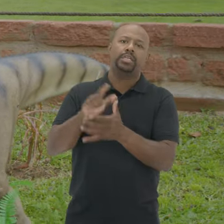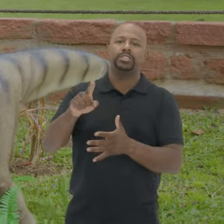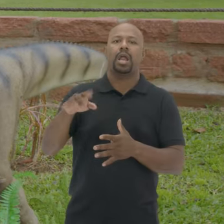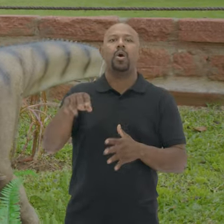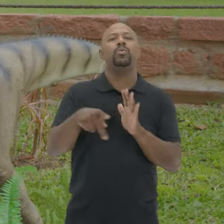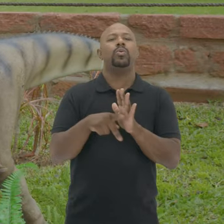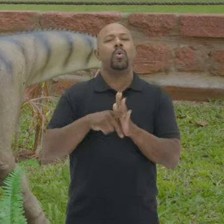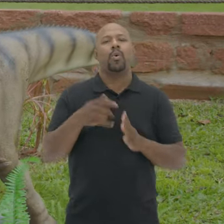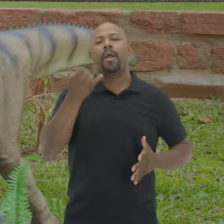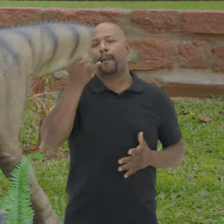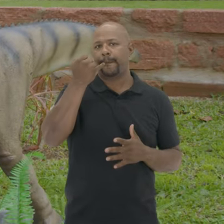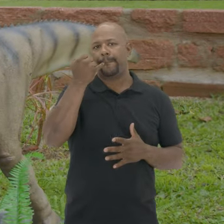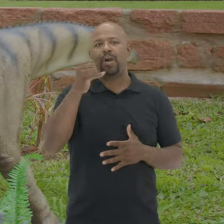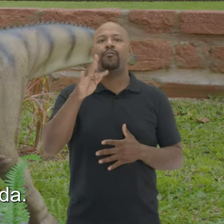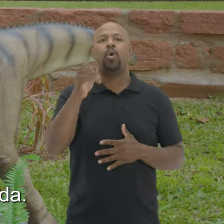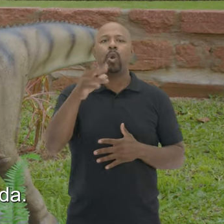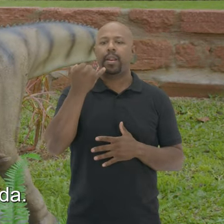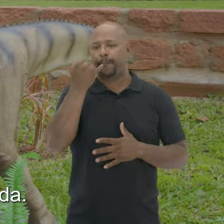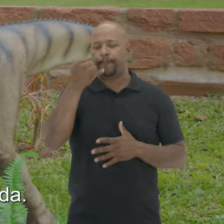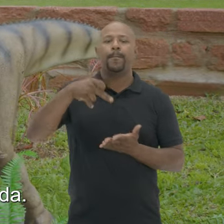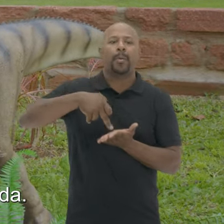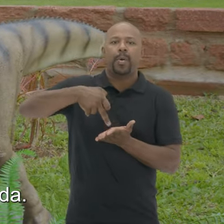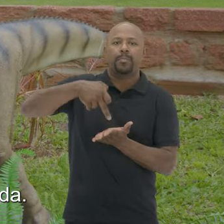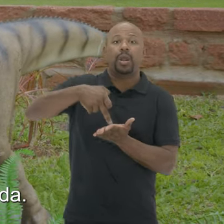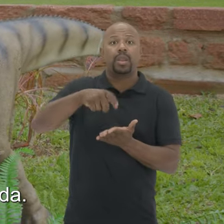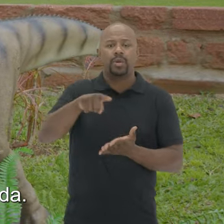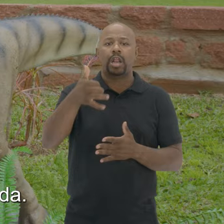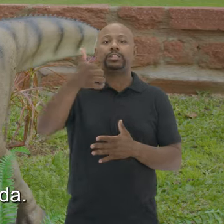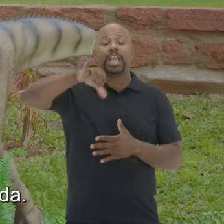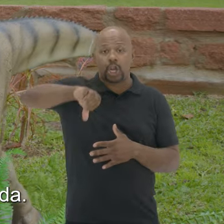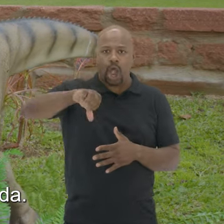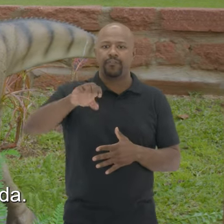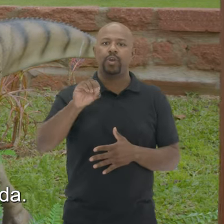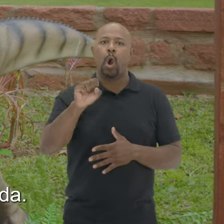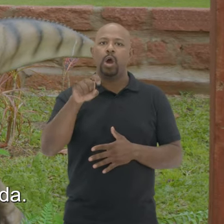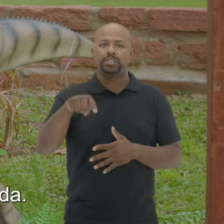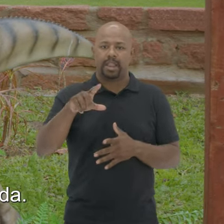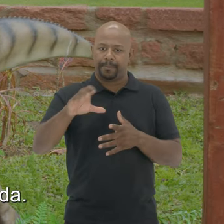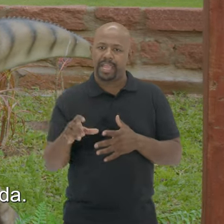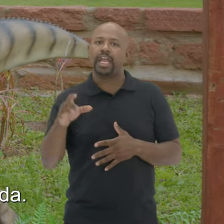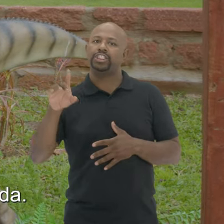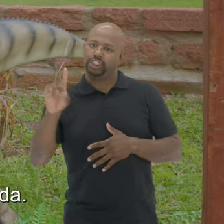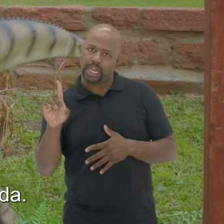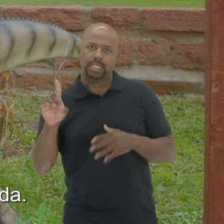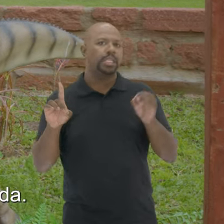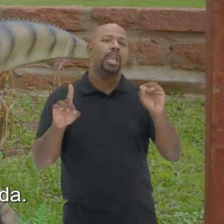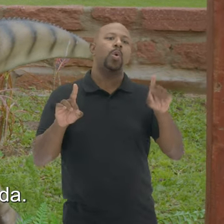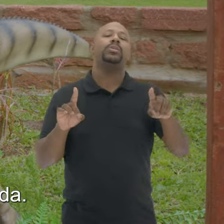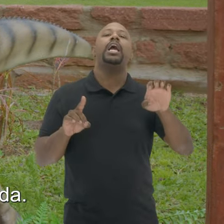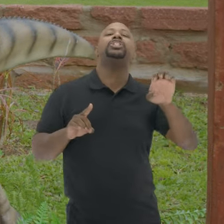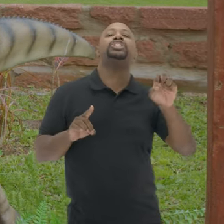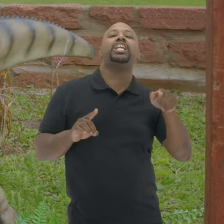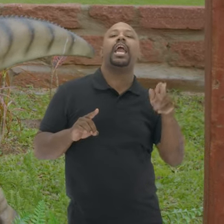homenagem A personagem do folclore Né? Porque encontraram 19 partes 19 ossos Da perna direita E nenhum da